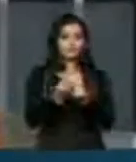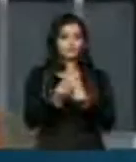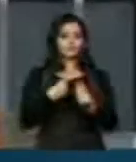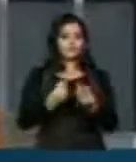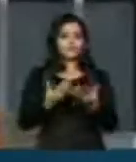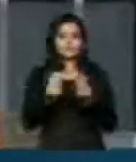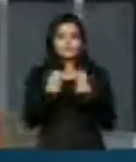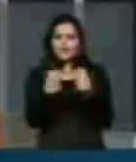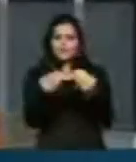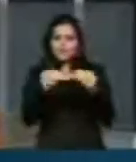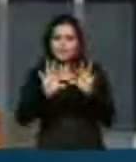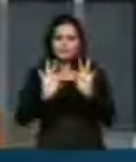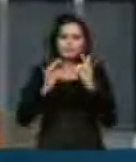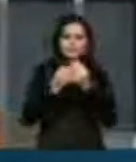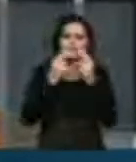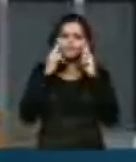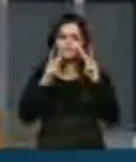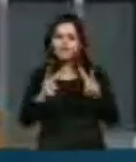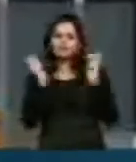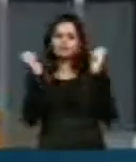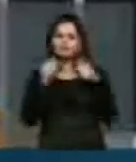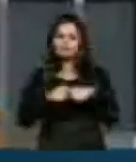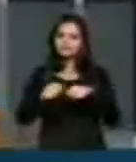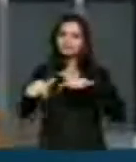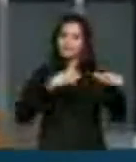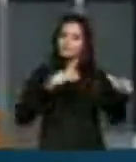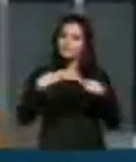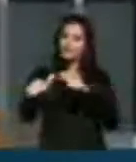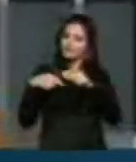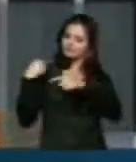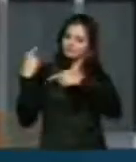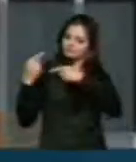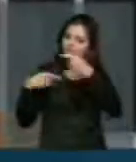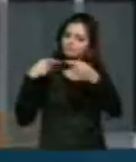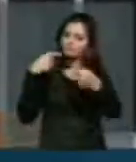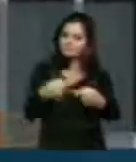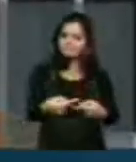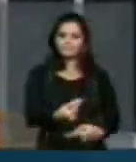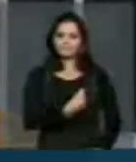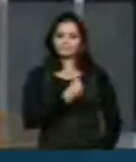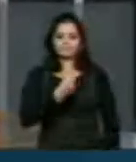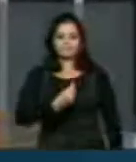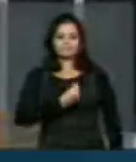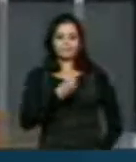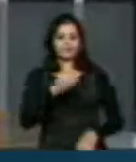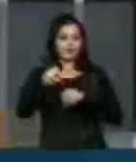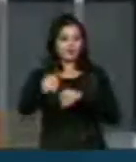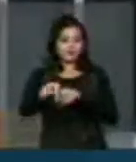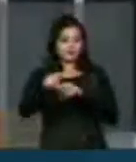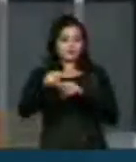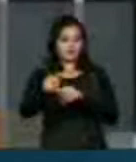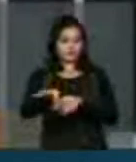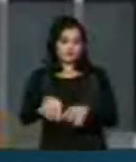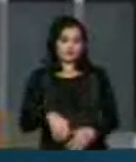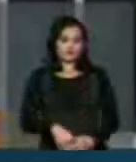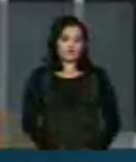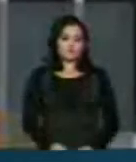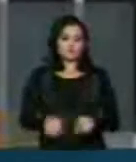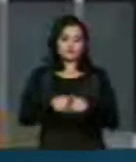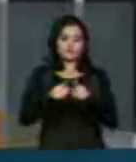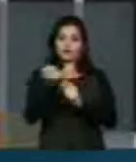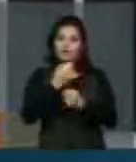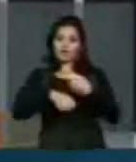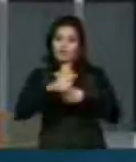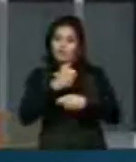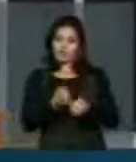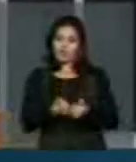palpável do seu trabalho ao longo da sua vida, sua de tantos anos na educação, mas não apenas como economista,